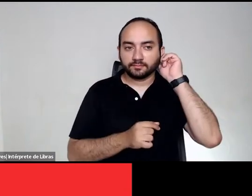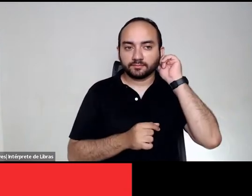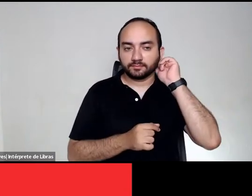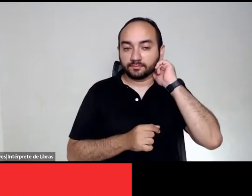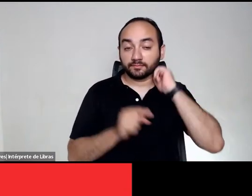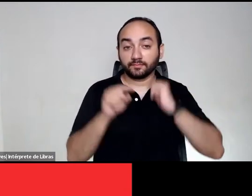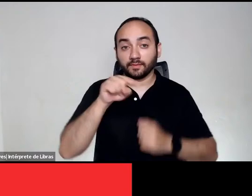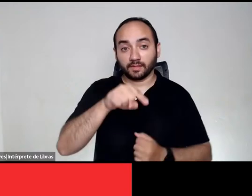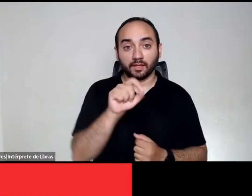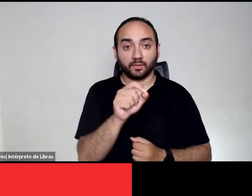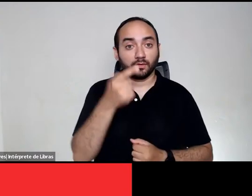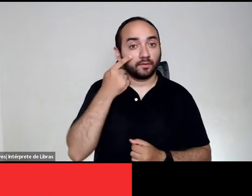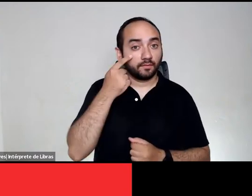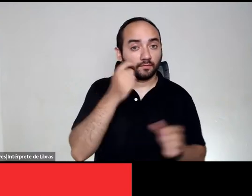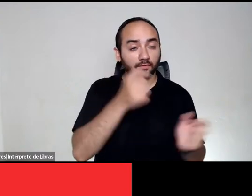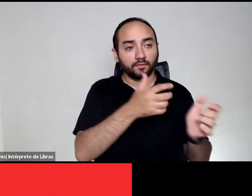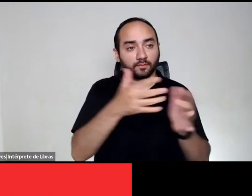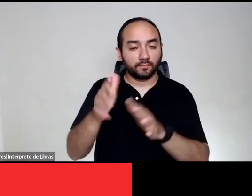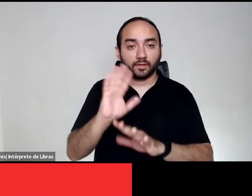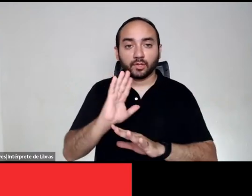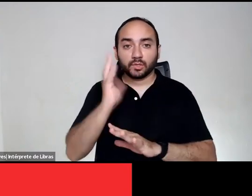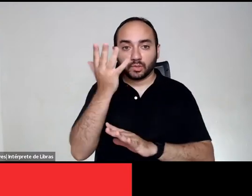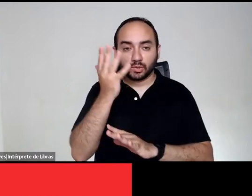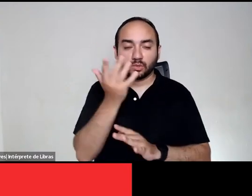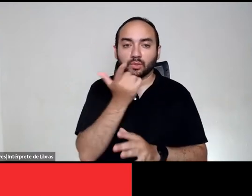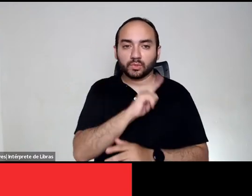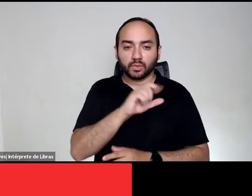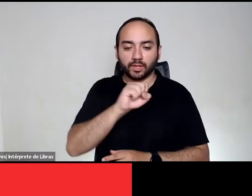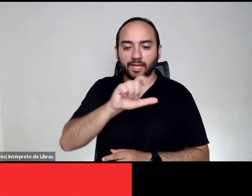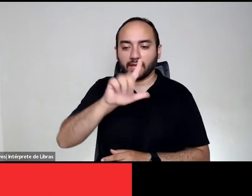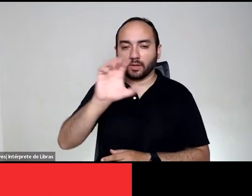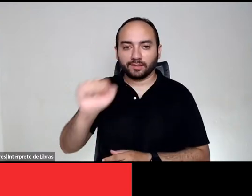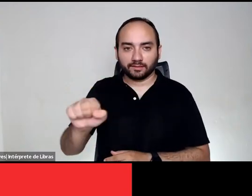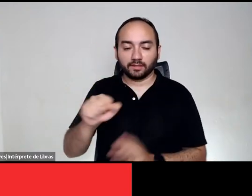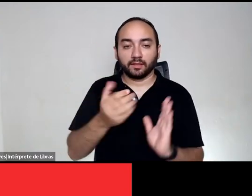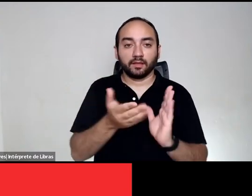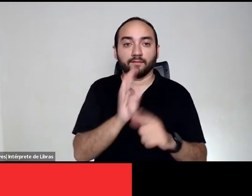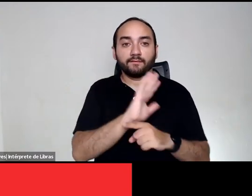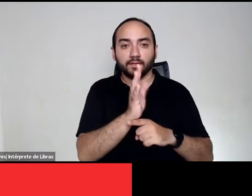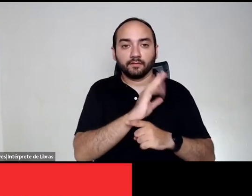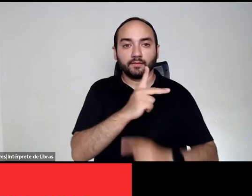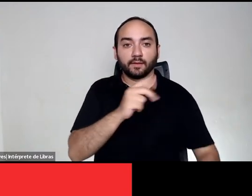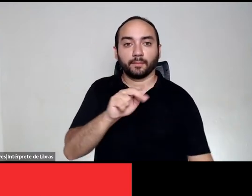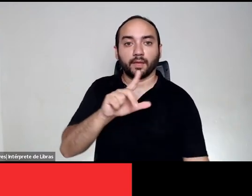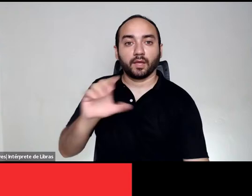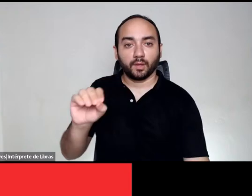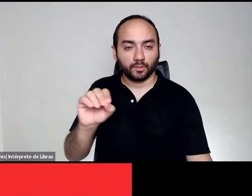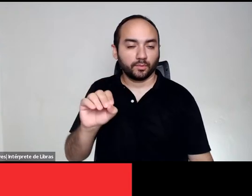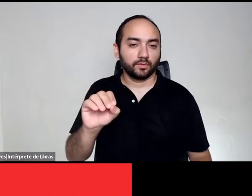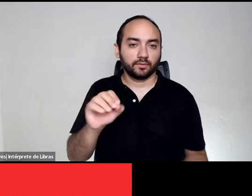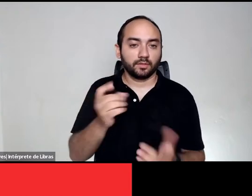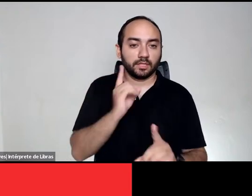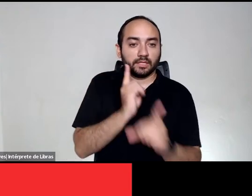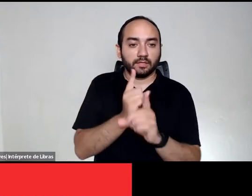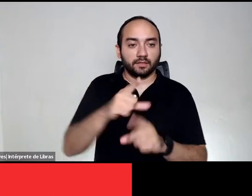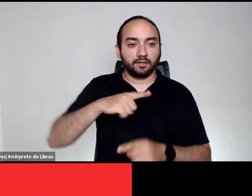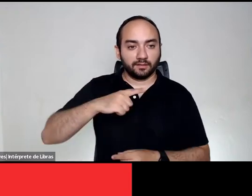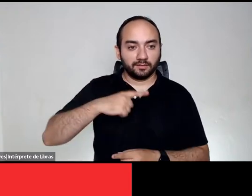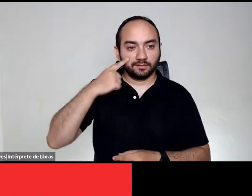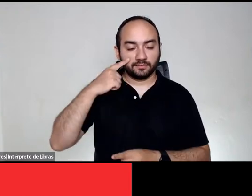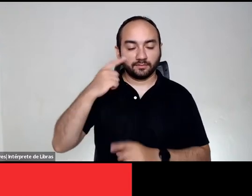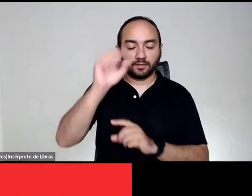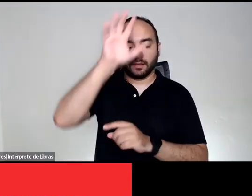Lá eu vou ver um show da última turnê da Elza Soares, um documentário sobre o Paulo Freire, descobrir sobre a arqueologia da floresta